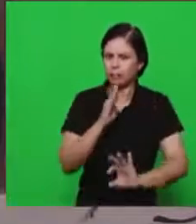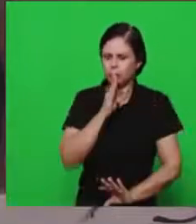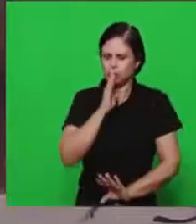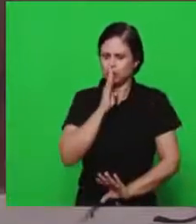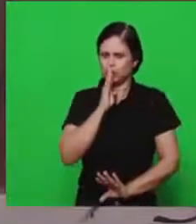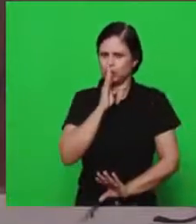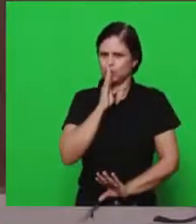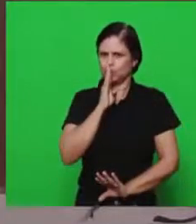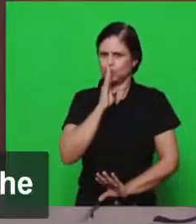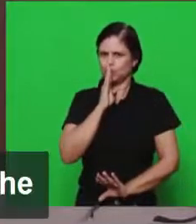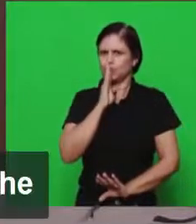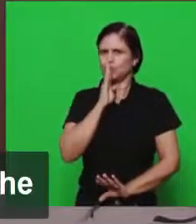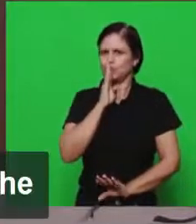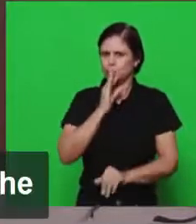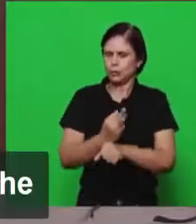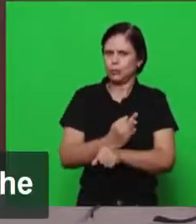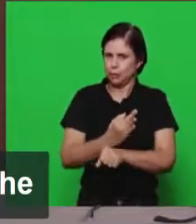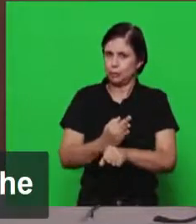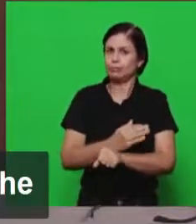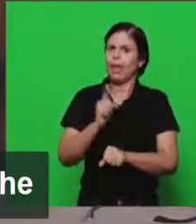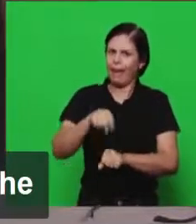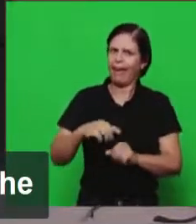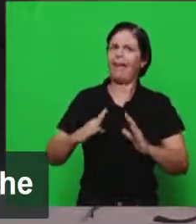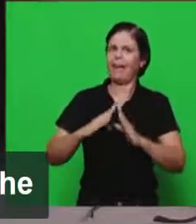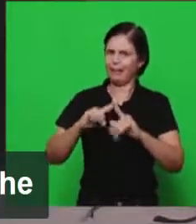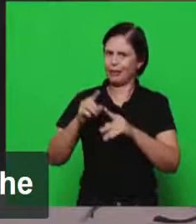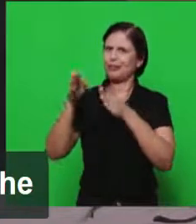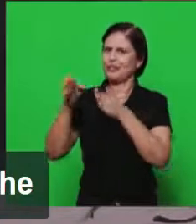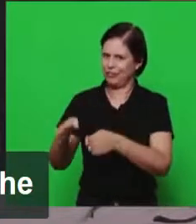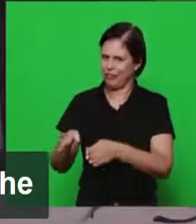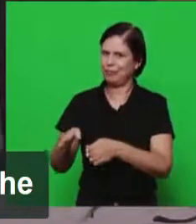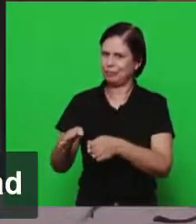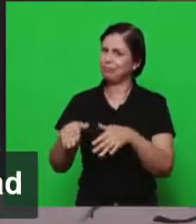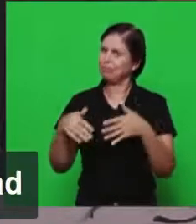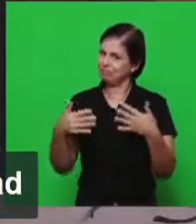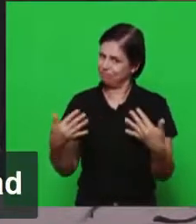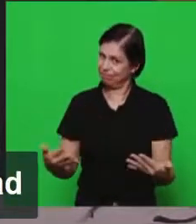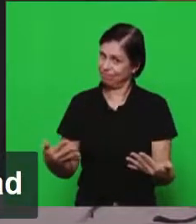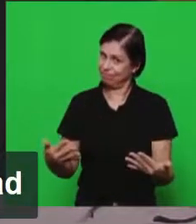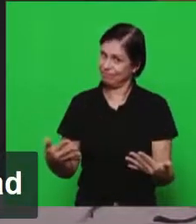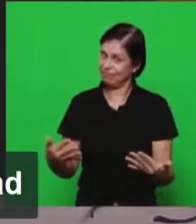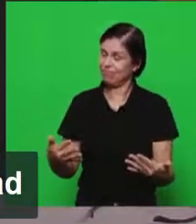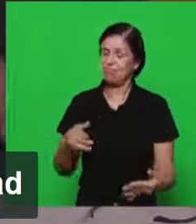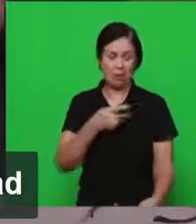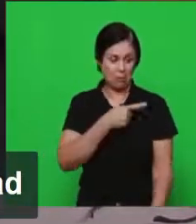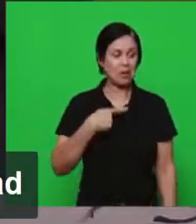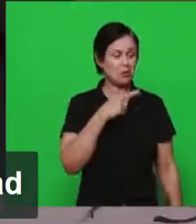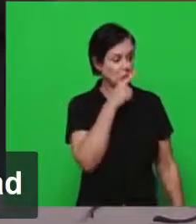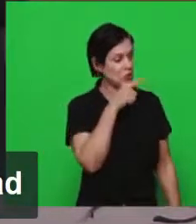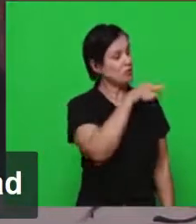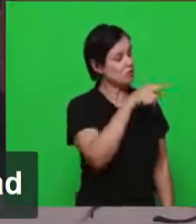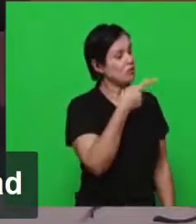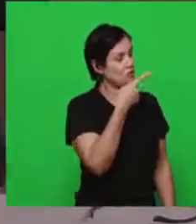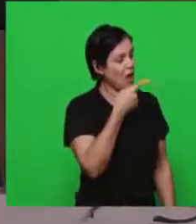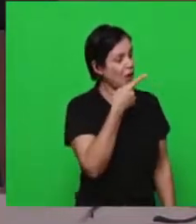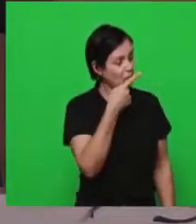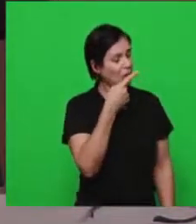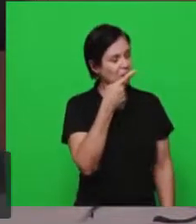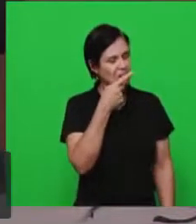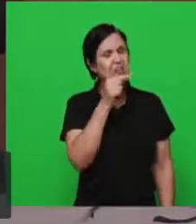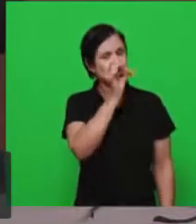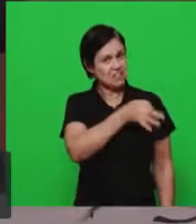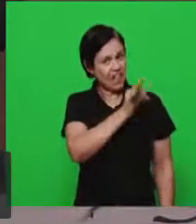fiel é o que vencer muito interessante foi a colocação do pastor Gilson quando leu